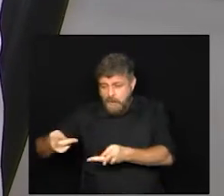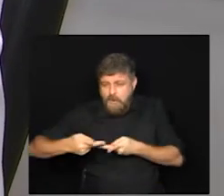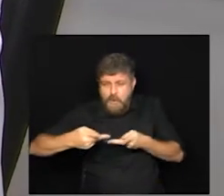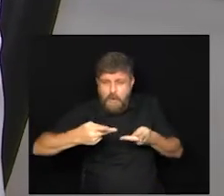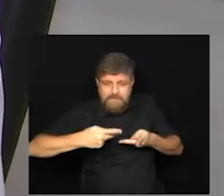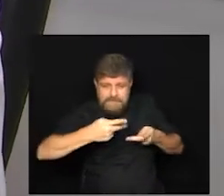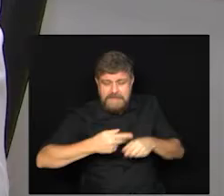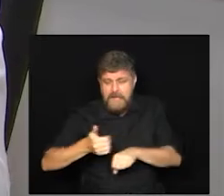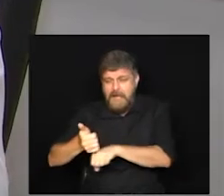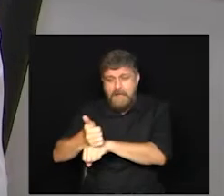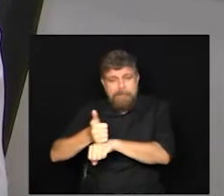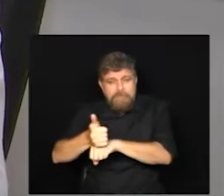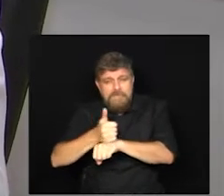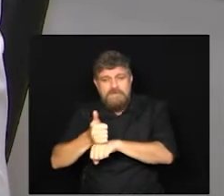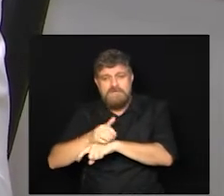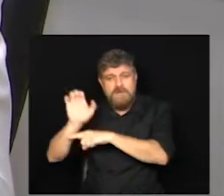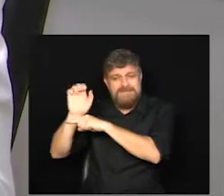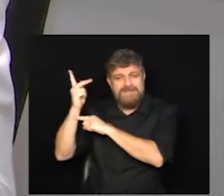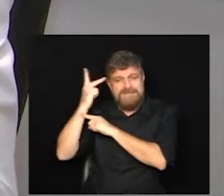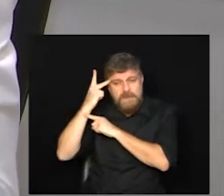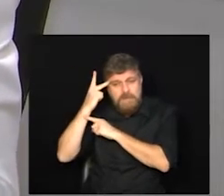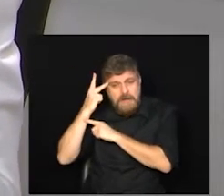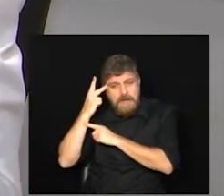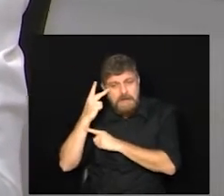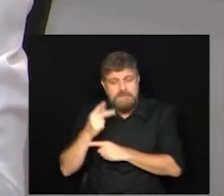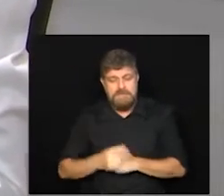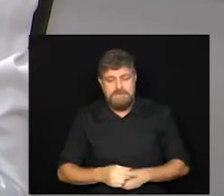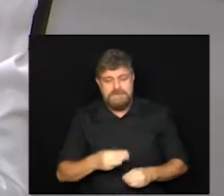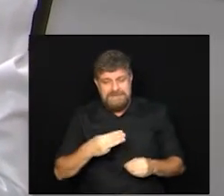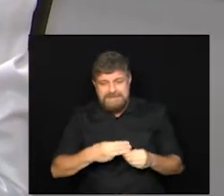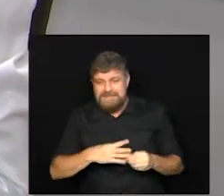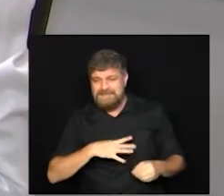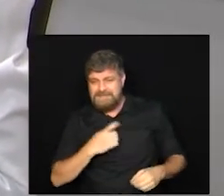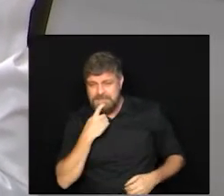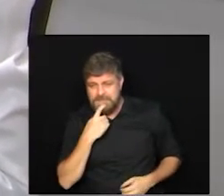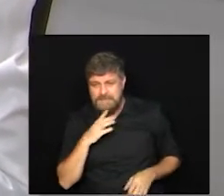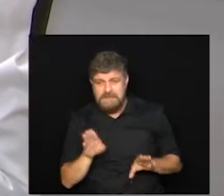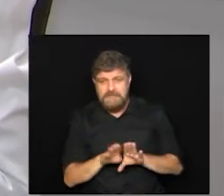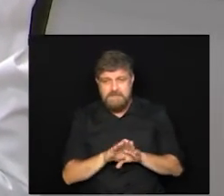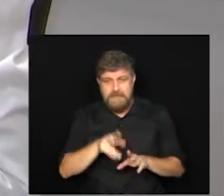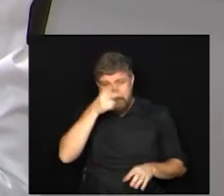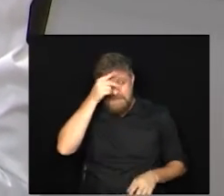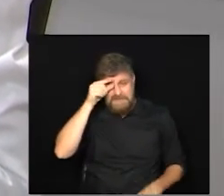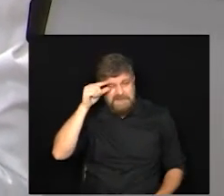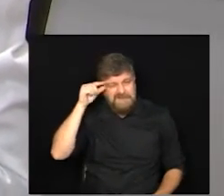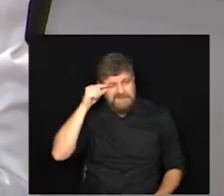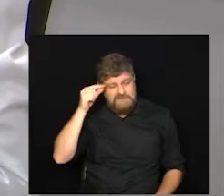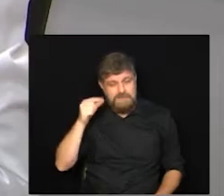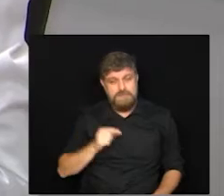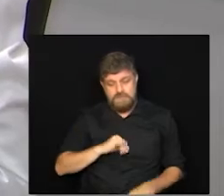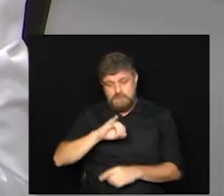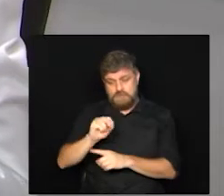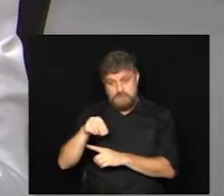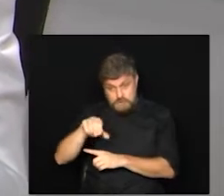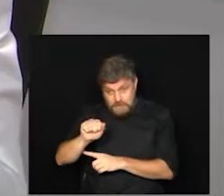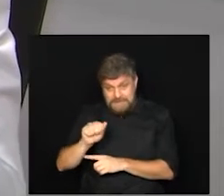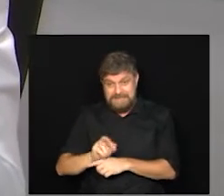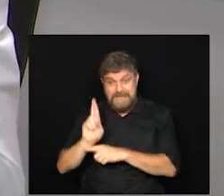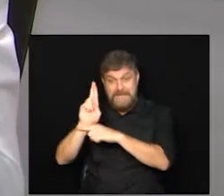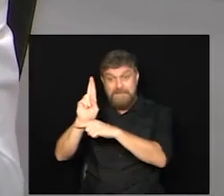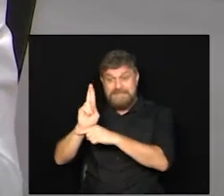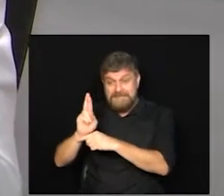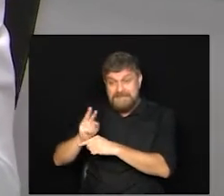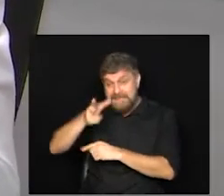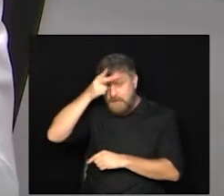pessoas do Estado, pessoas do município, nós temos o ex-prefeito que é da Frente Nacional dos